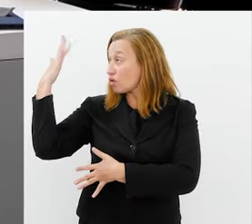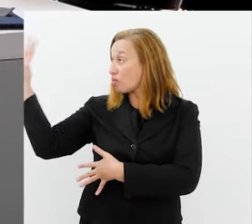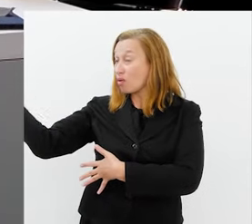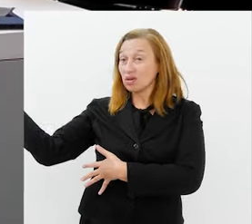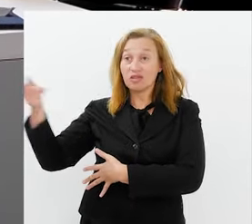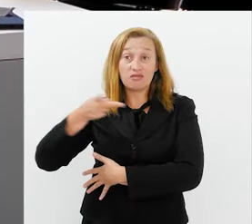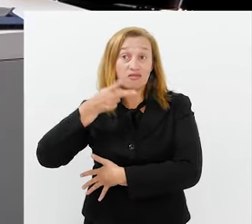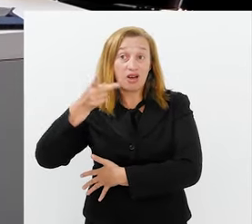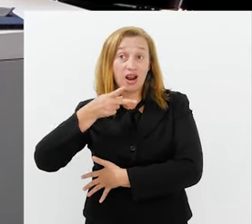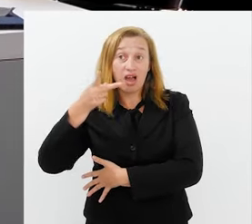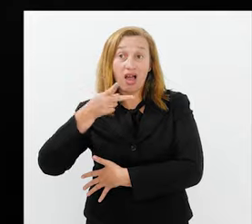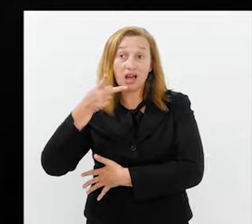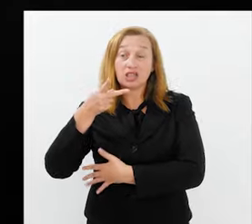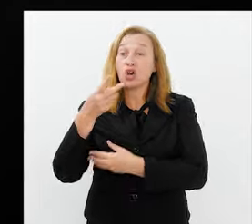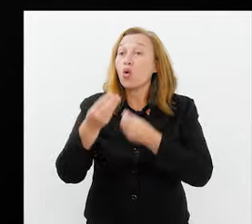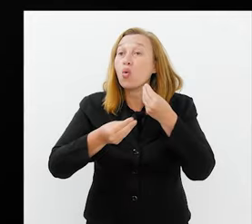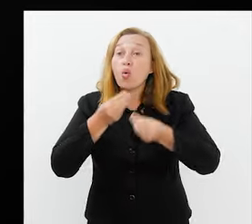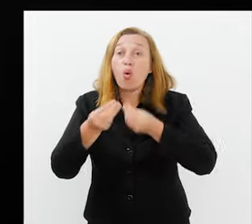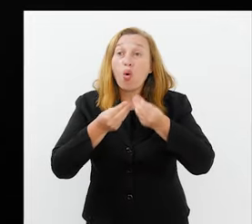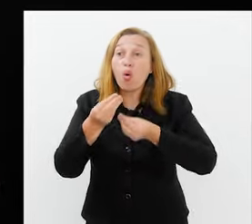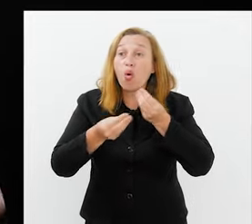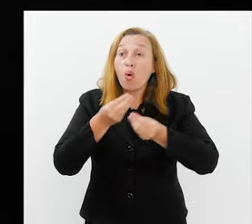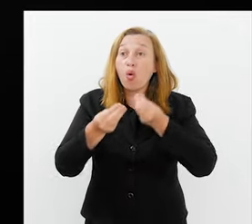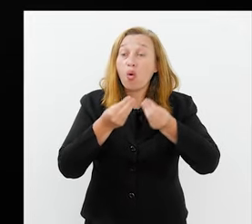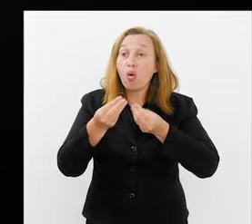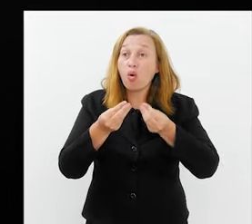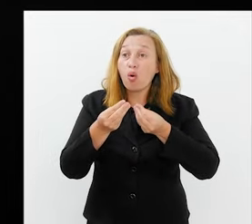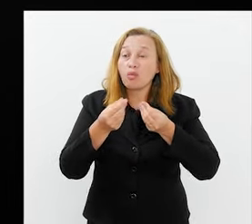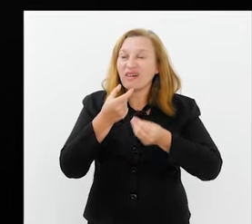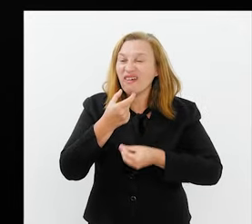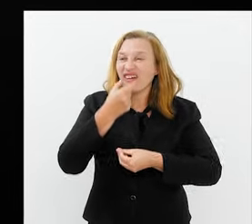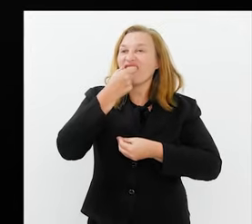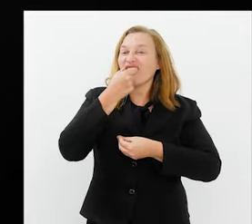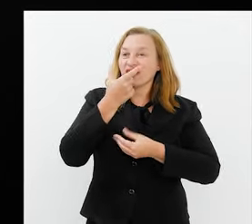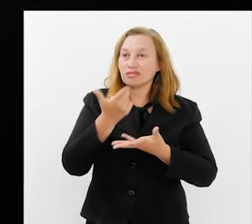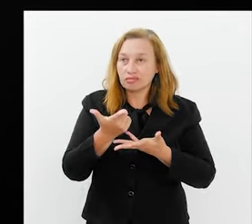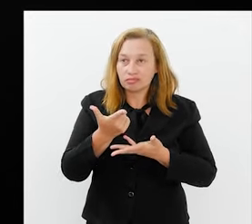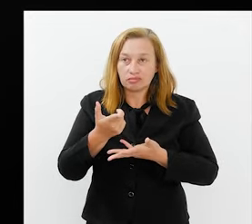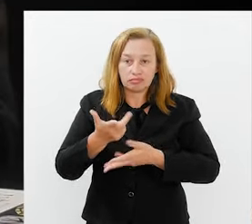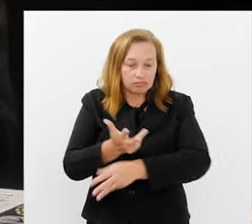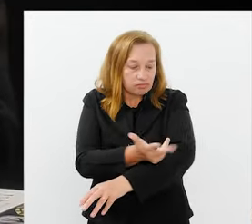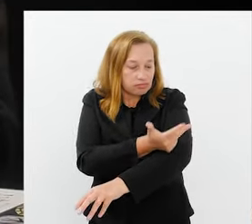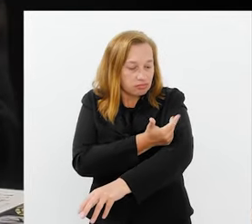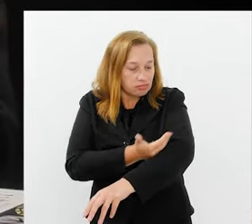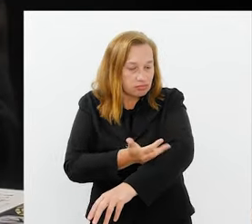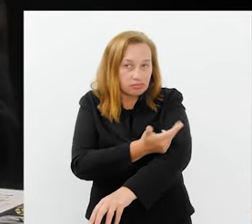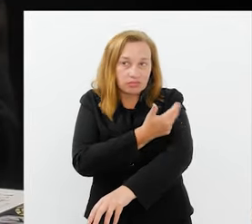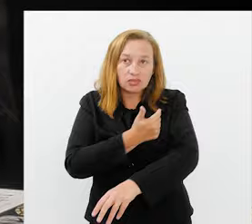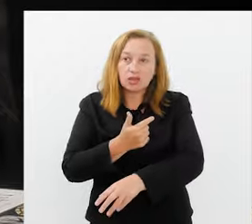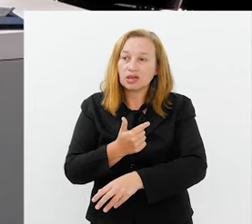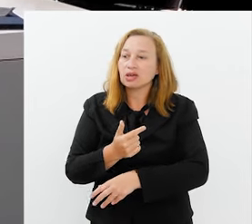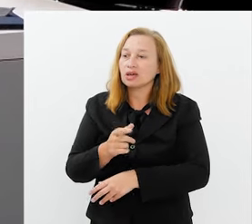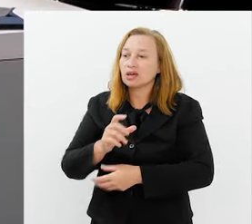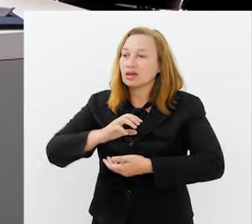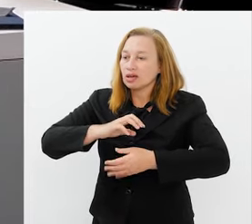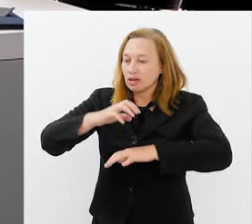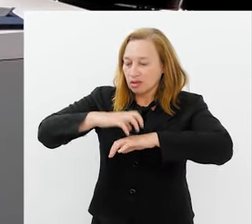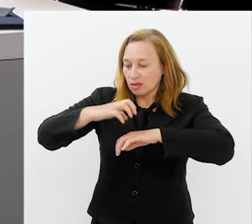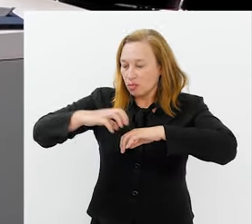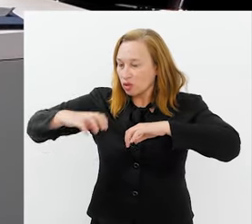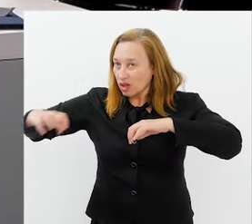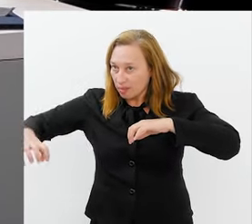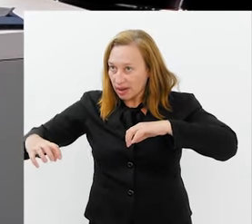sendo falado da forma com que as próteses estavam... falando de qual comissão de A comissão de frente da Pôr da Pedra. Ah,